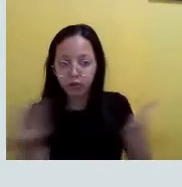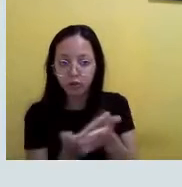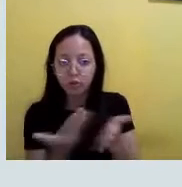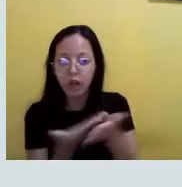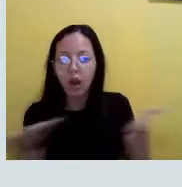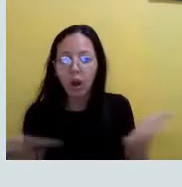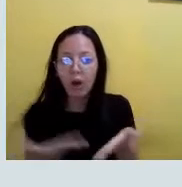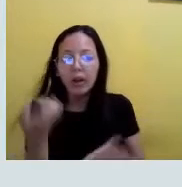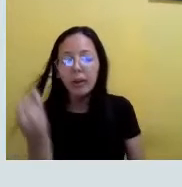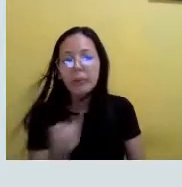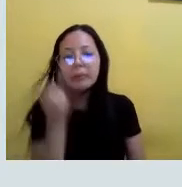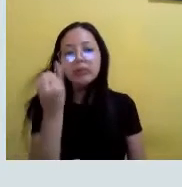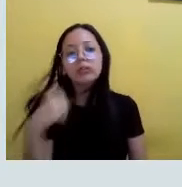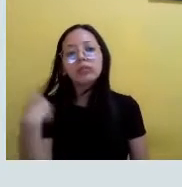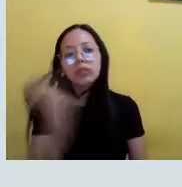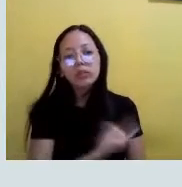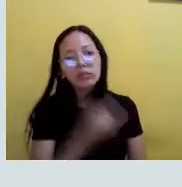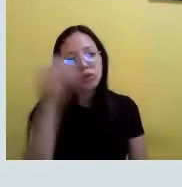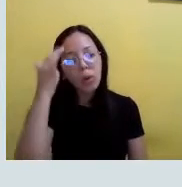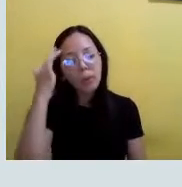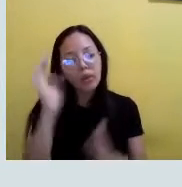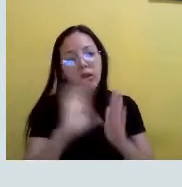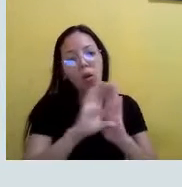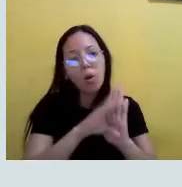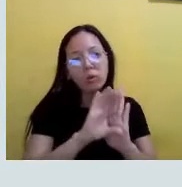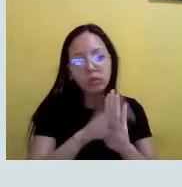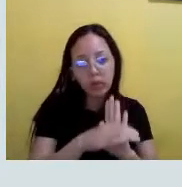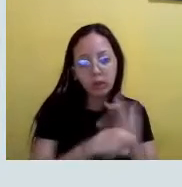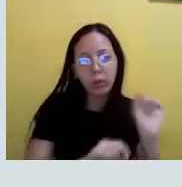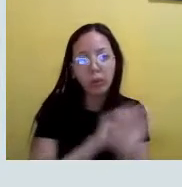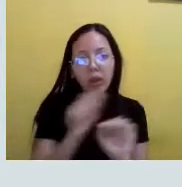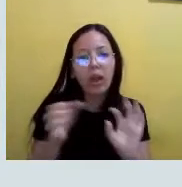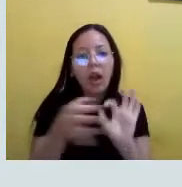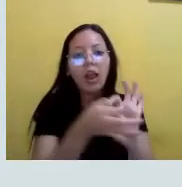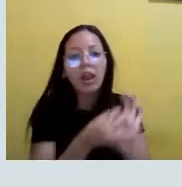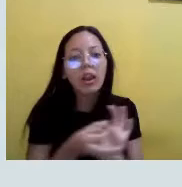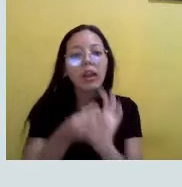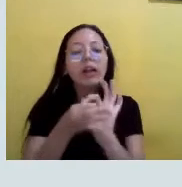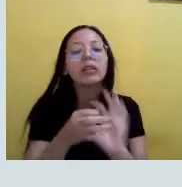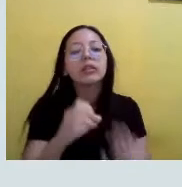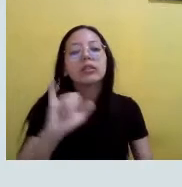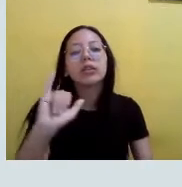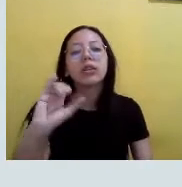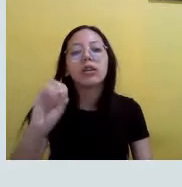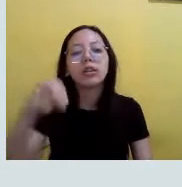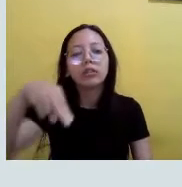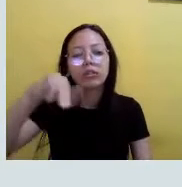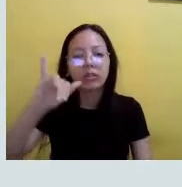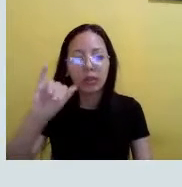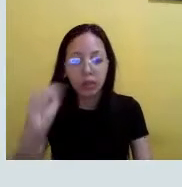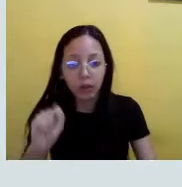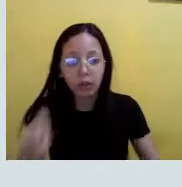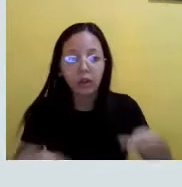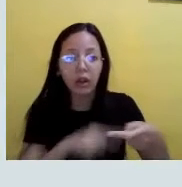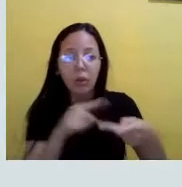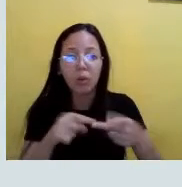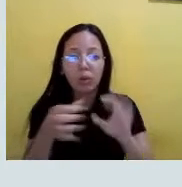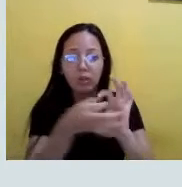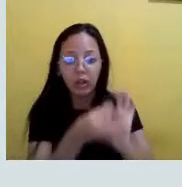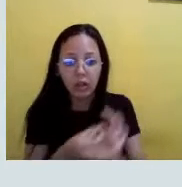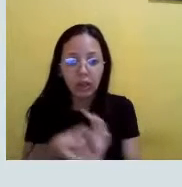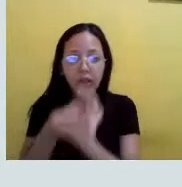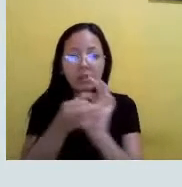são importantes para que a gente compreenda determinados conceitos. São as ligações iônicas, as ligações covalentes e as pontes de hidrogênio ou ligações de hidrogênio.